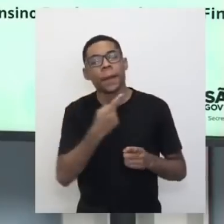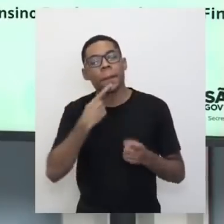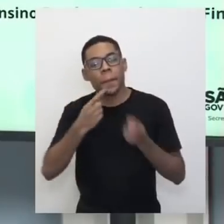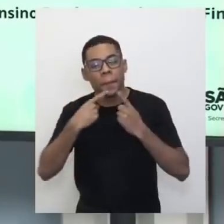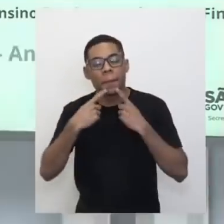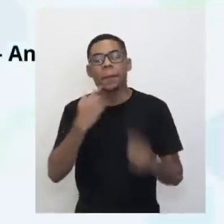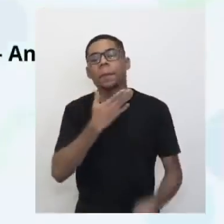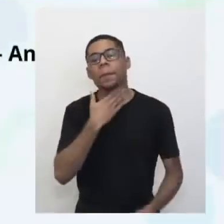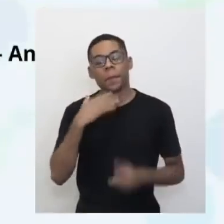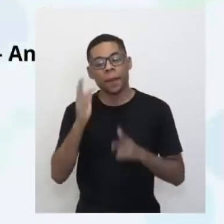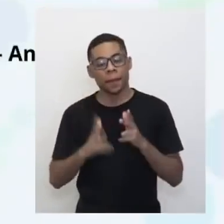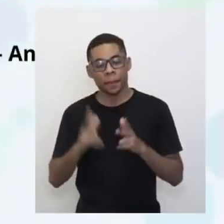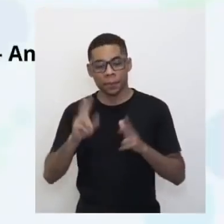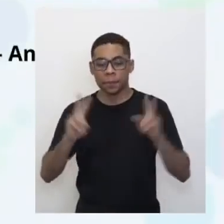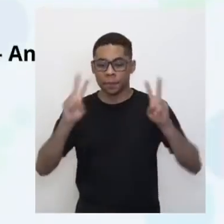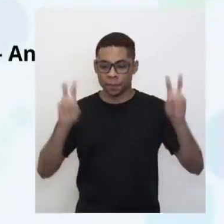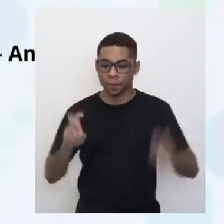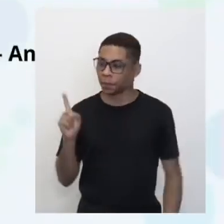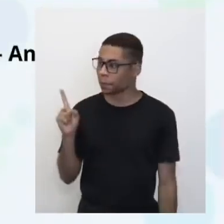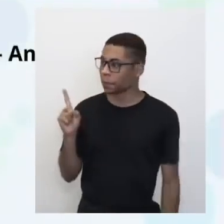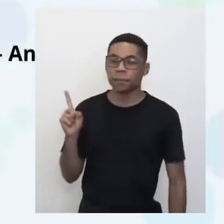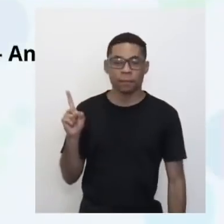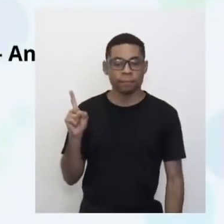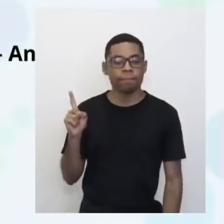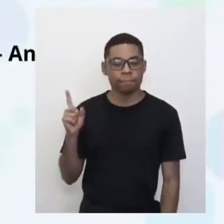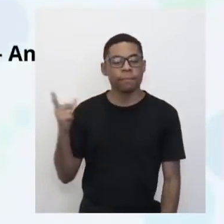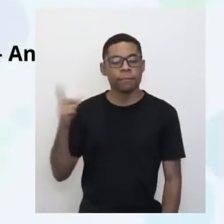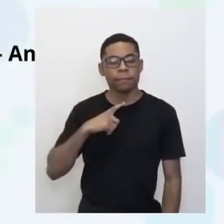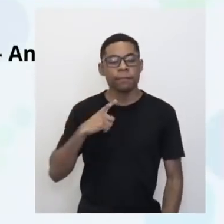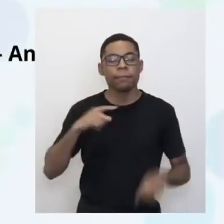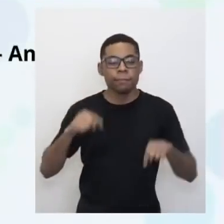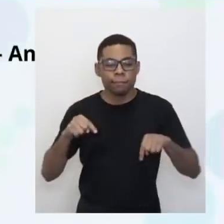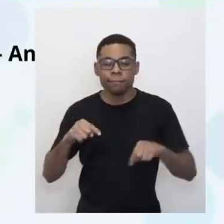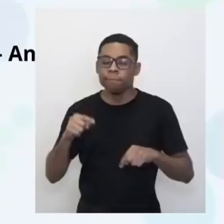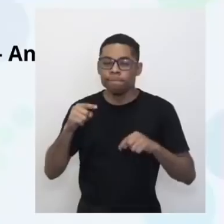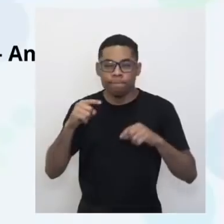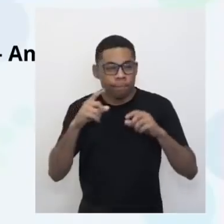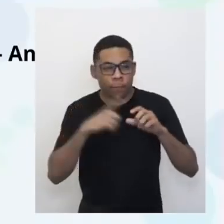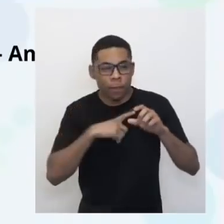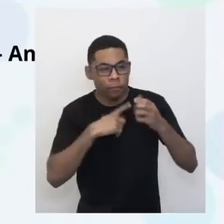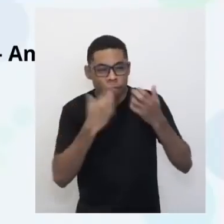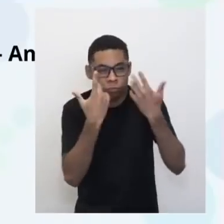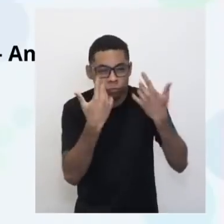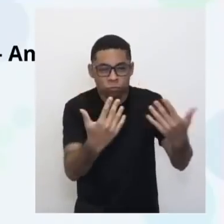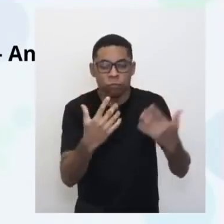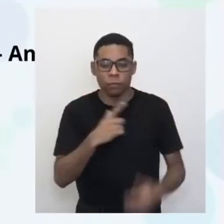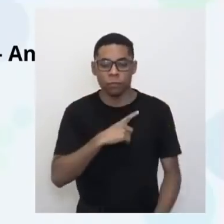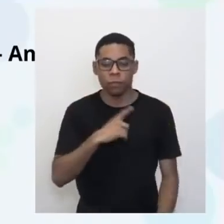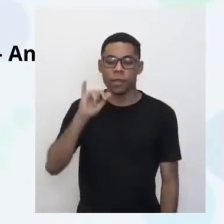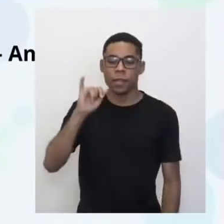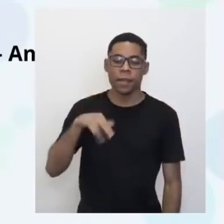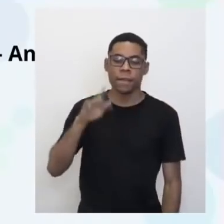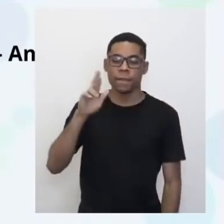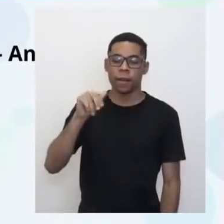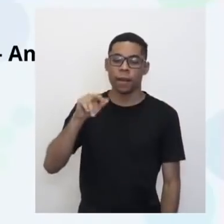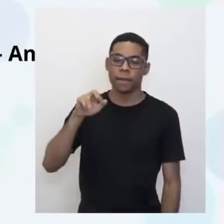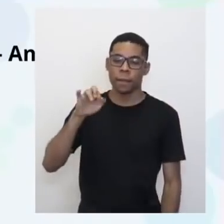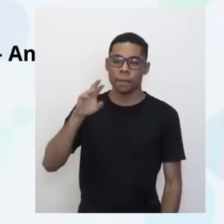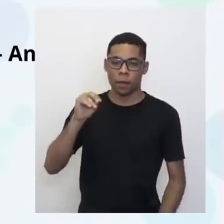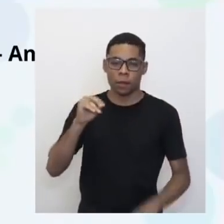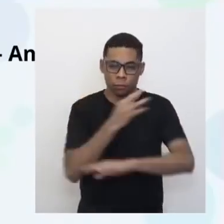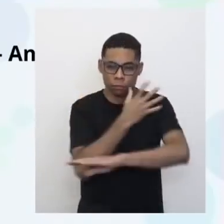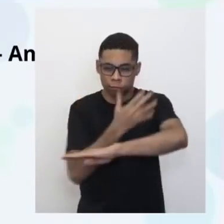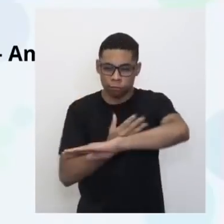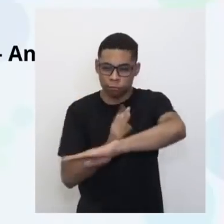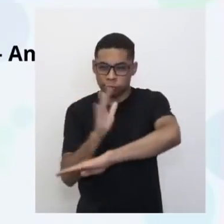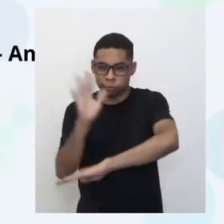estamos tendo aí, sobre radiações. Hoje a gente tem aí uma aplicação, chamei a aula do infravermelho